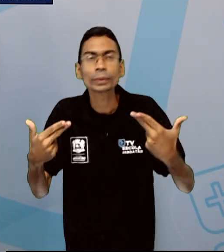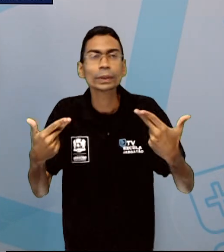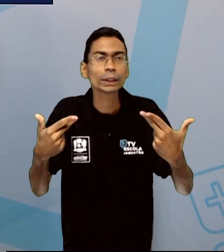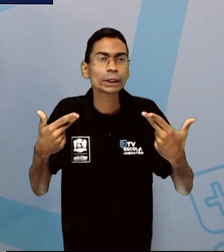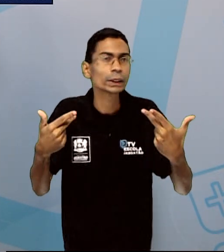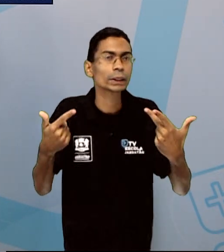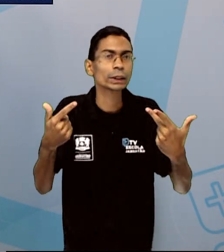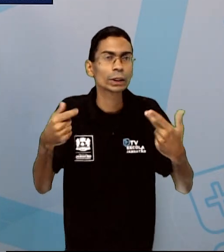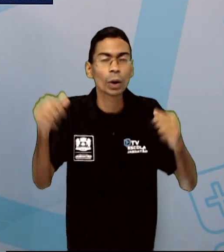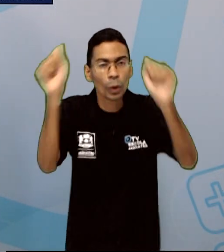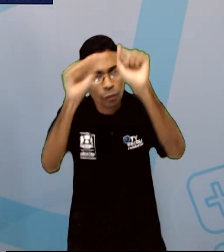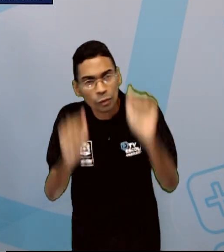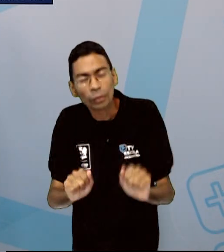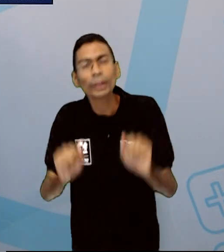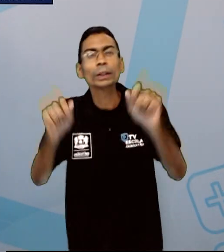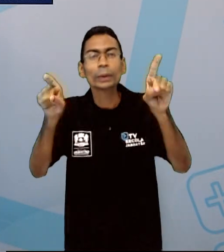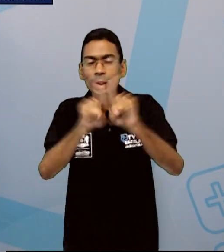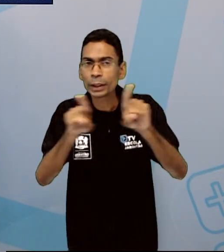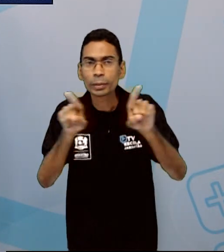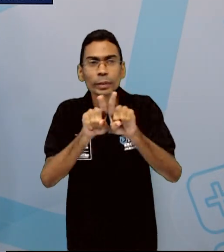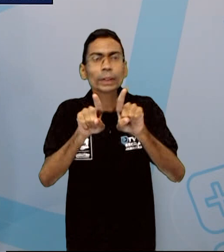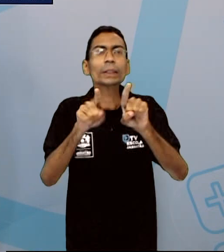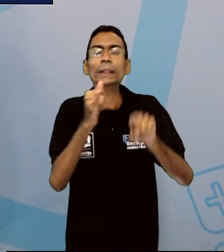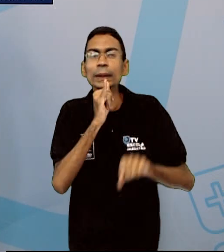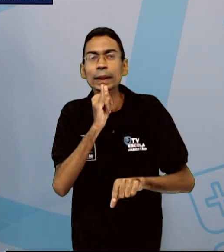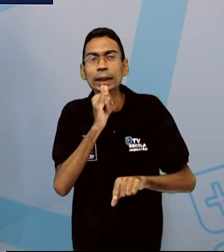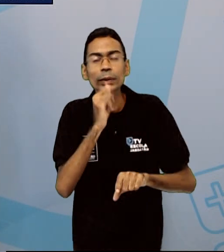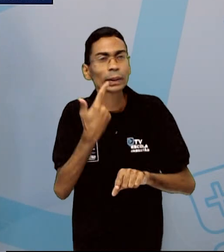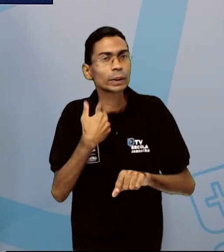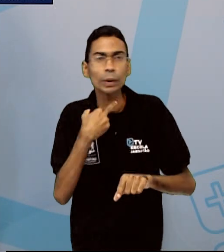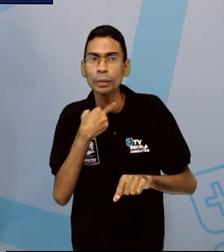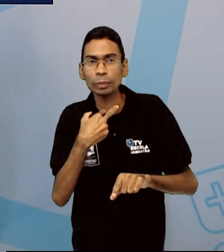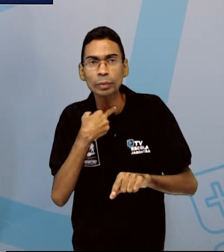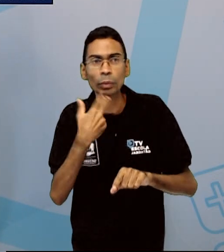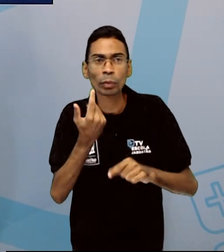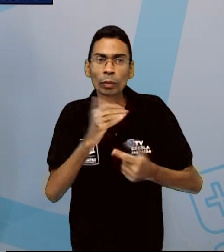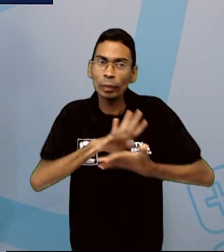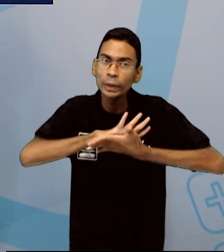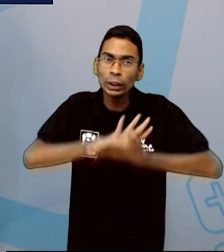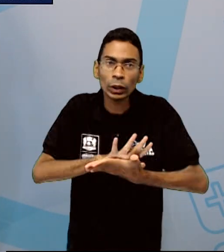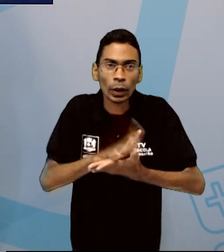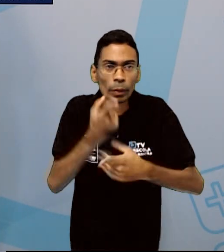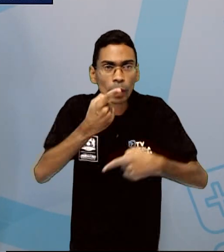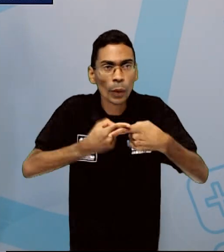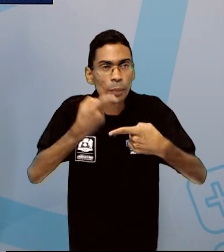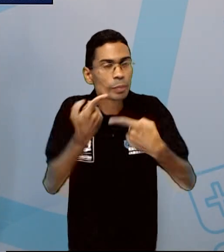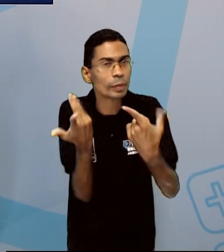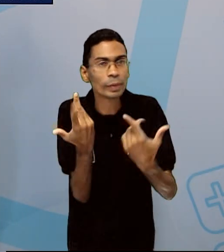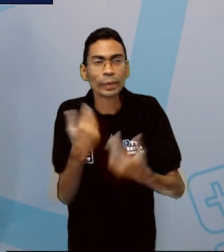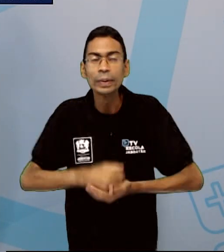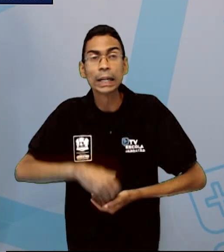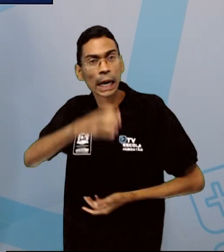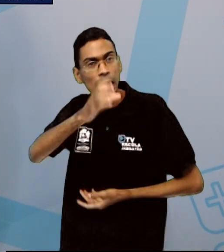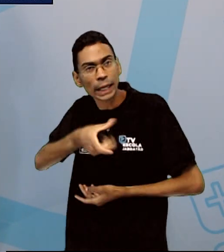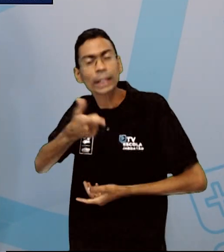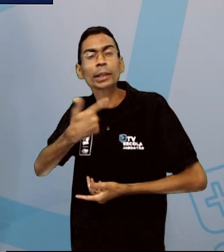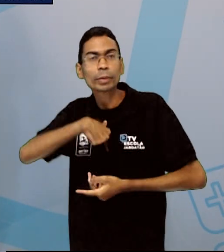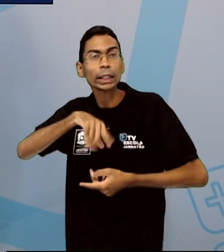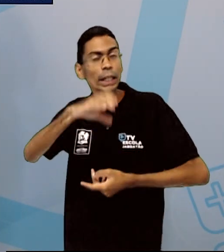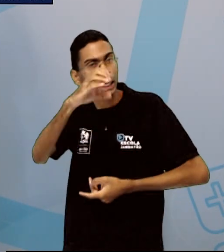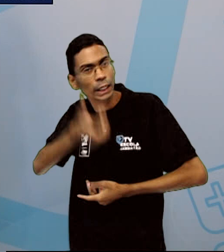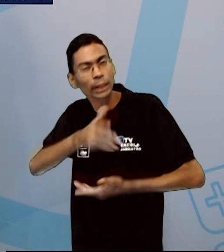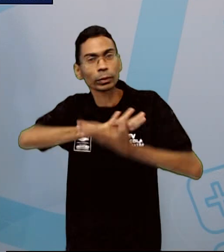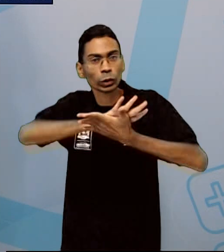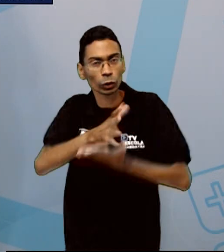histórico, uma escultura, por exemplo, você não pode danificar porque é crime danificar